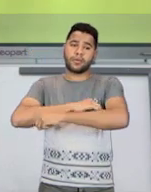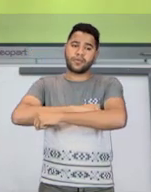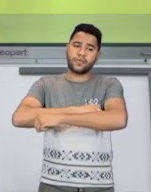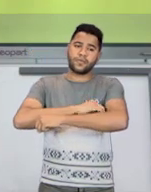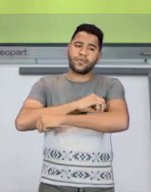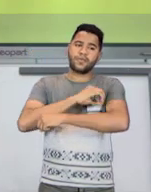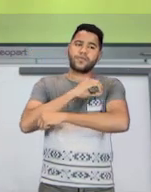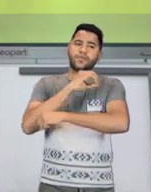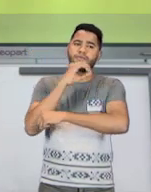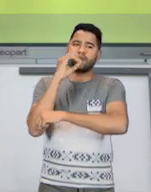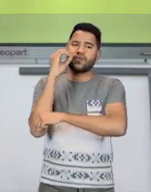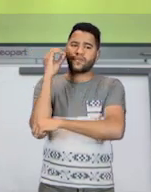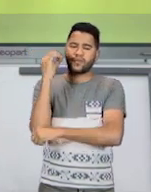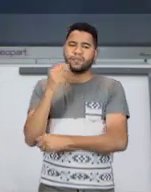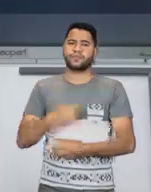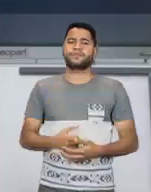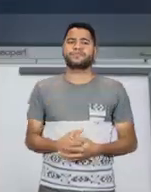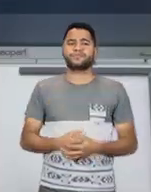Sunrise.